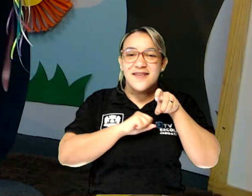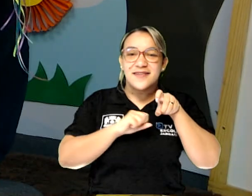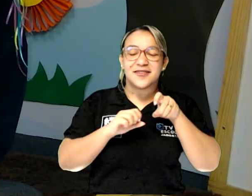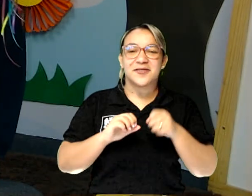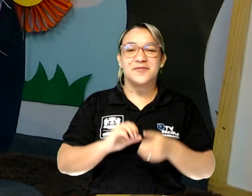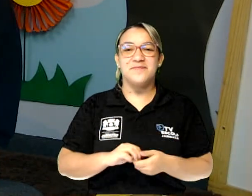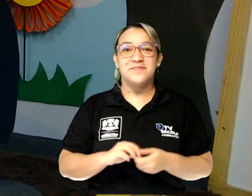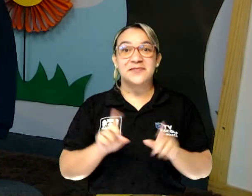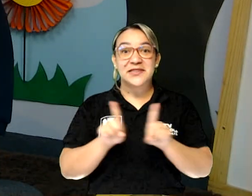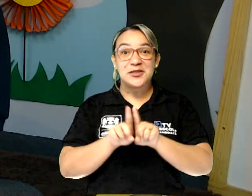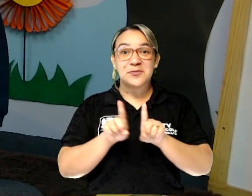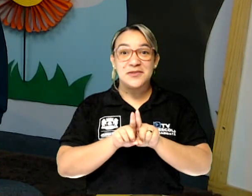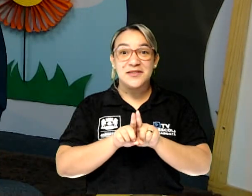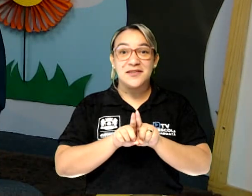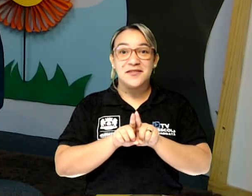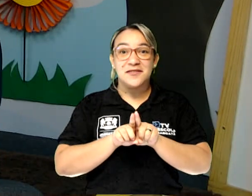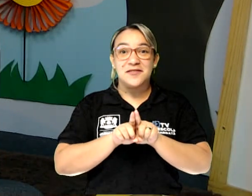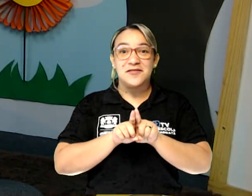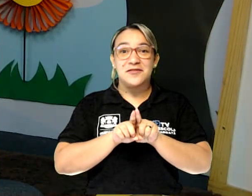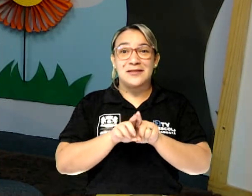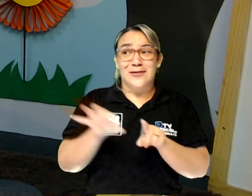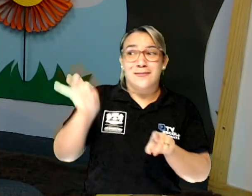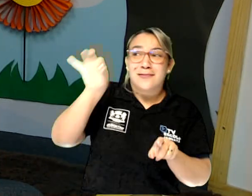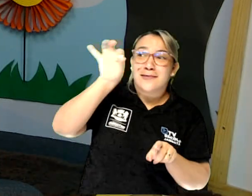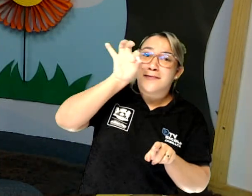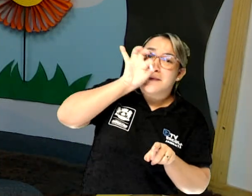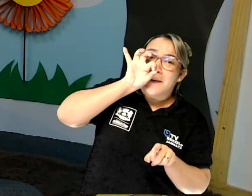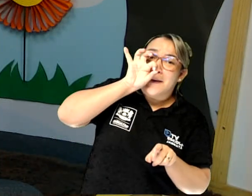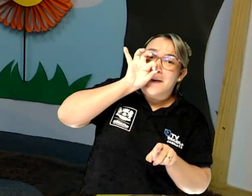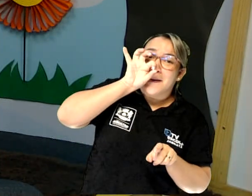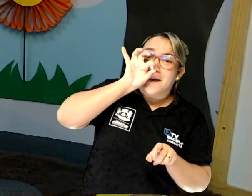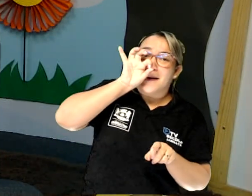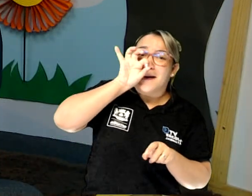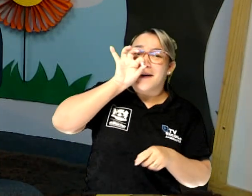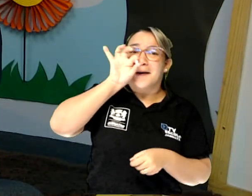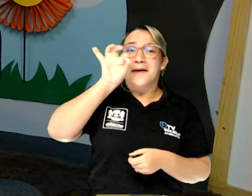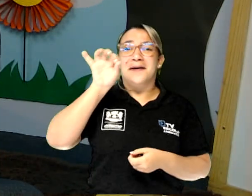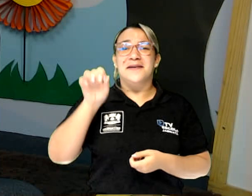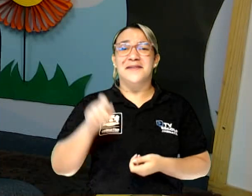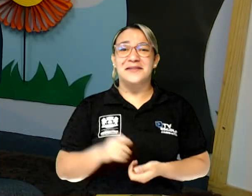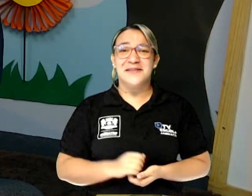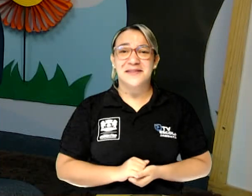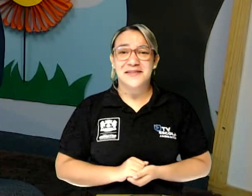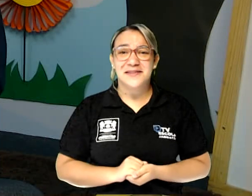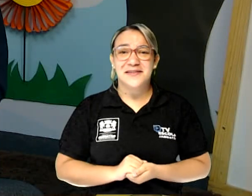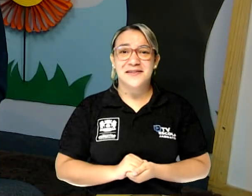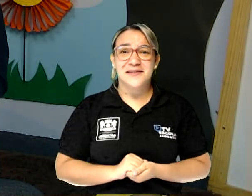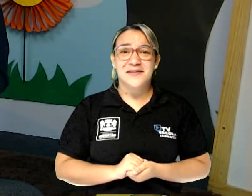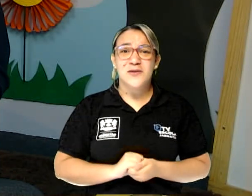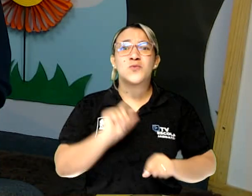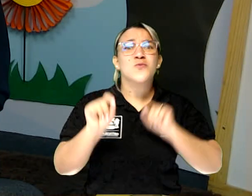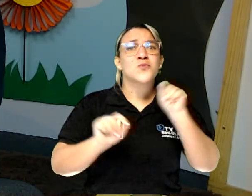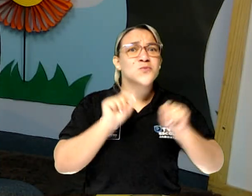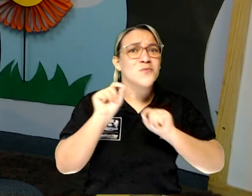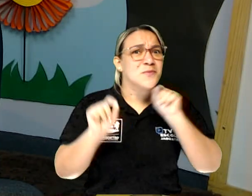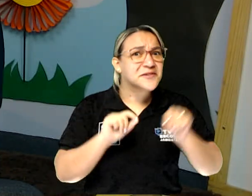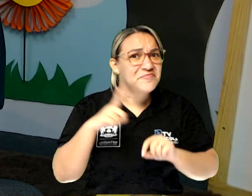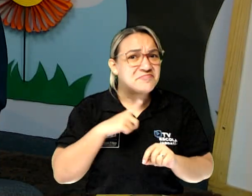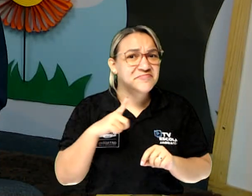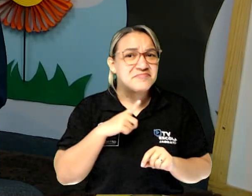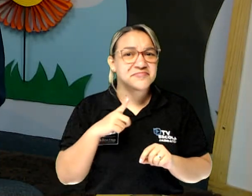Ele tinha uma verruga cabeluda na ponta do nariz. O que mais ele tinha?